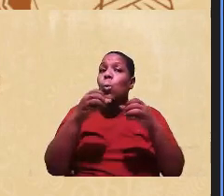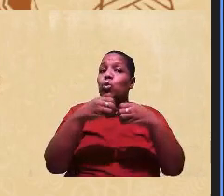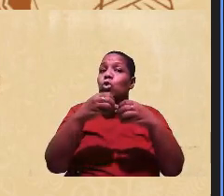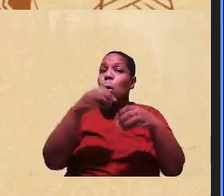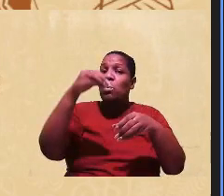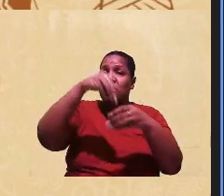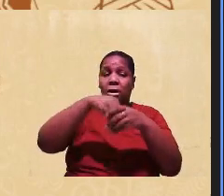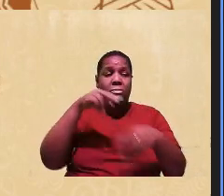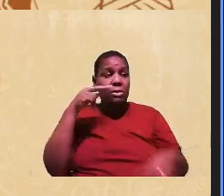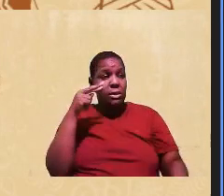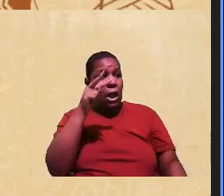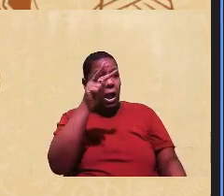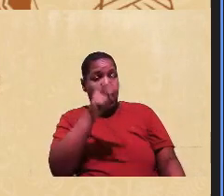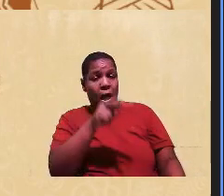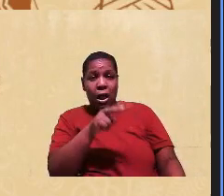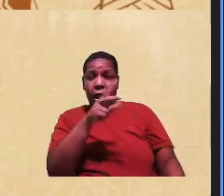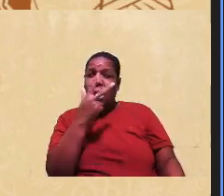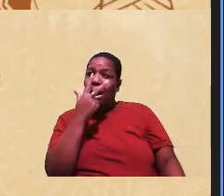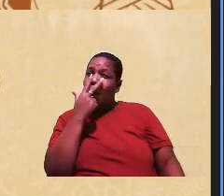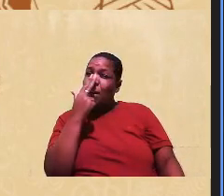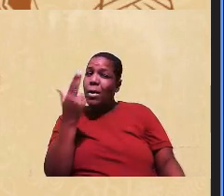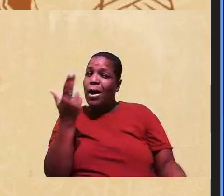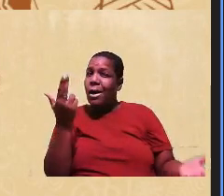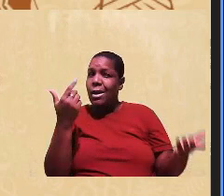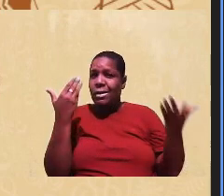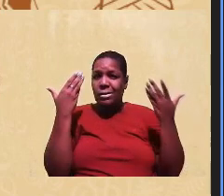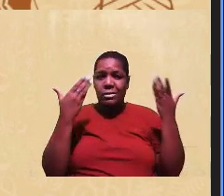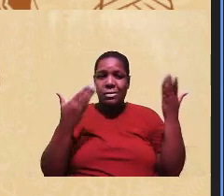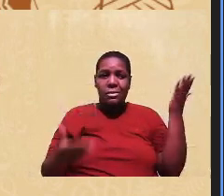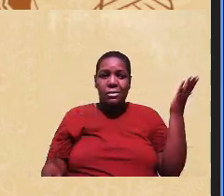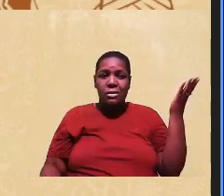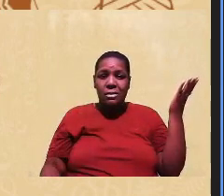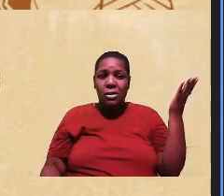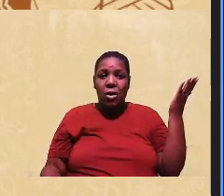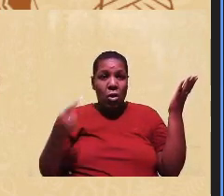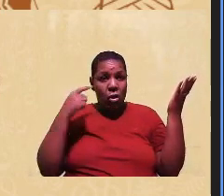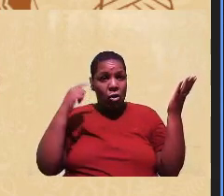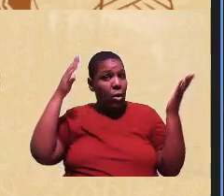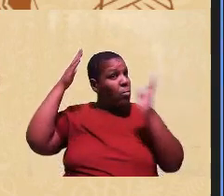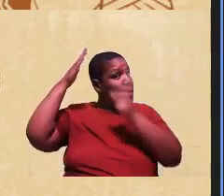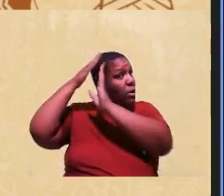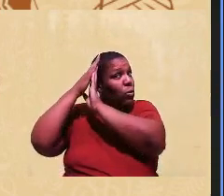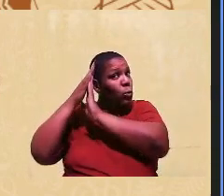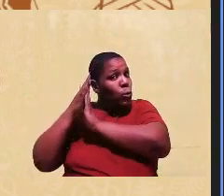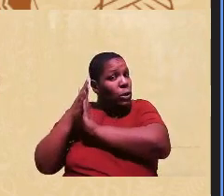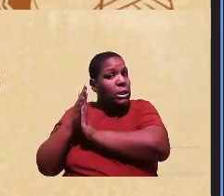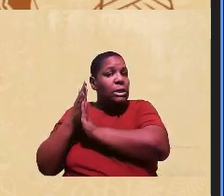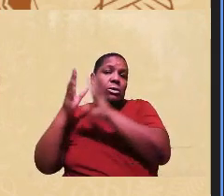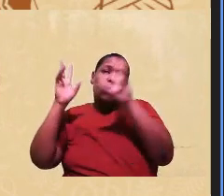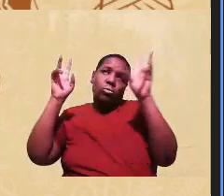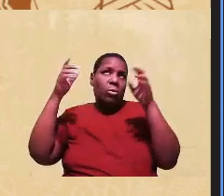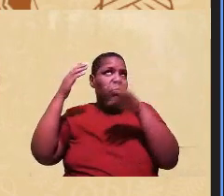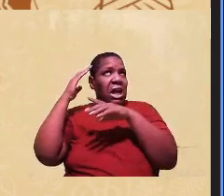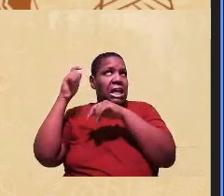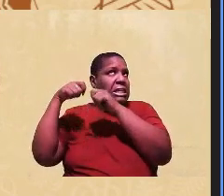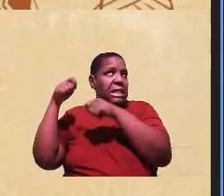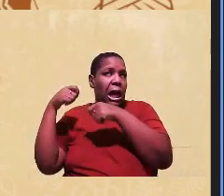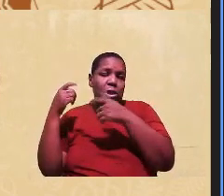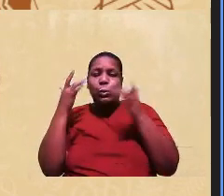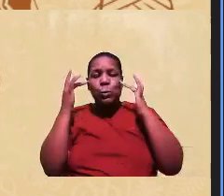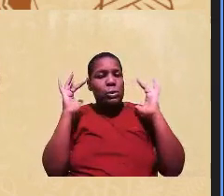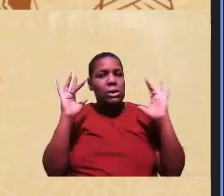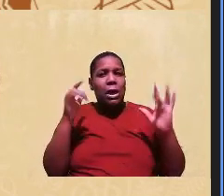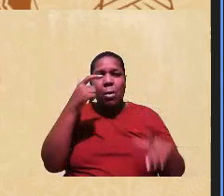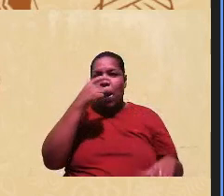para ela, ela é muito parecida comigo. Só tem o cabelo liso ou alisado. Não dá para saber muito por conta da